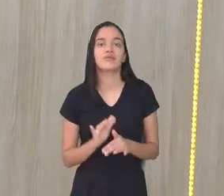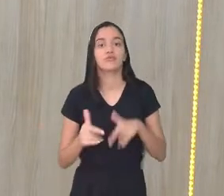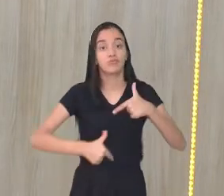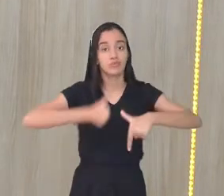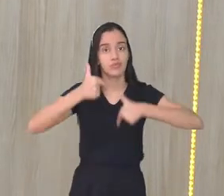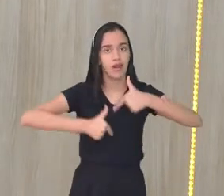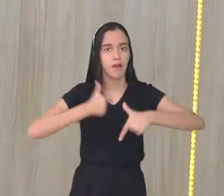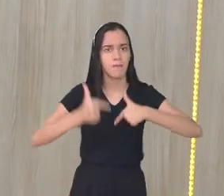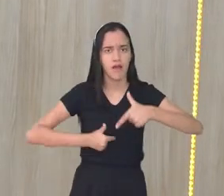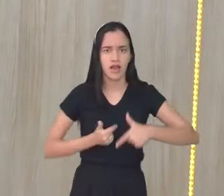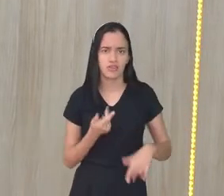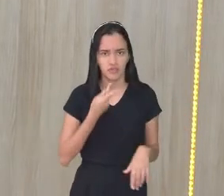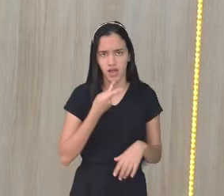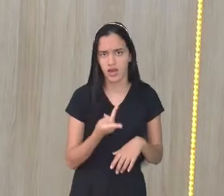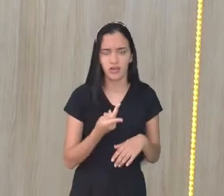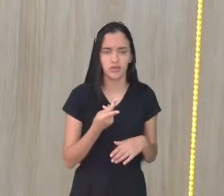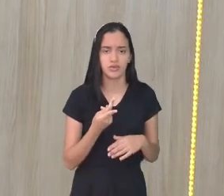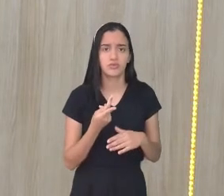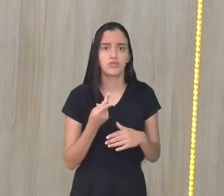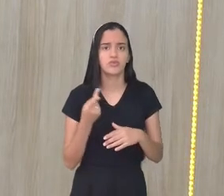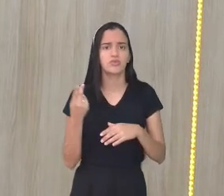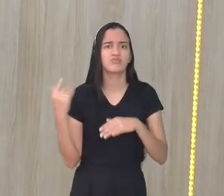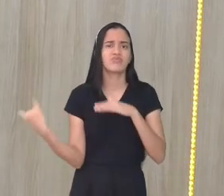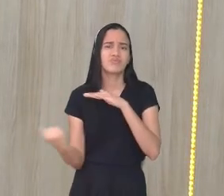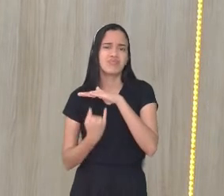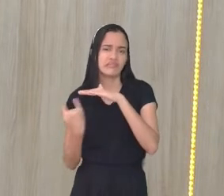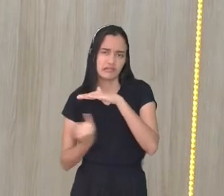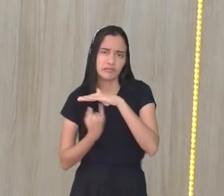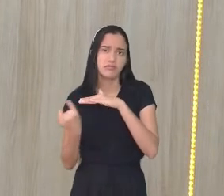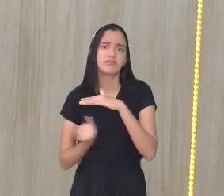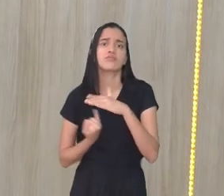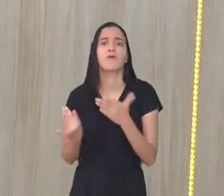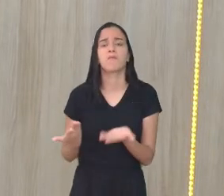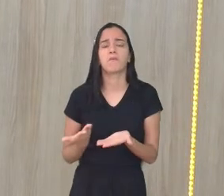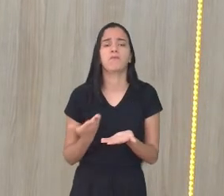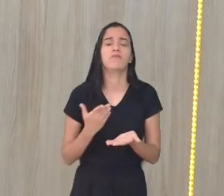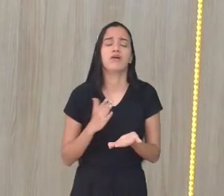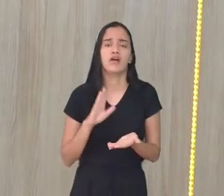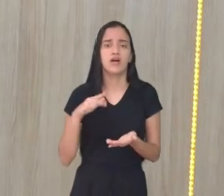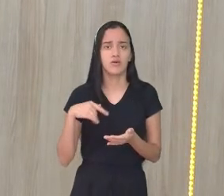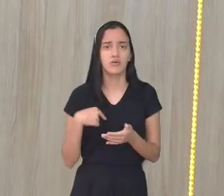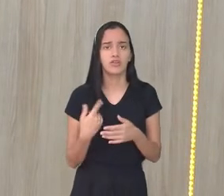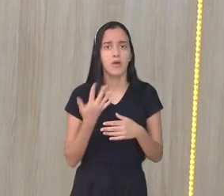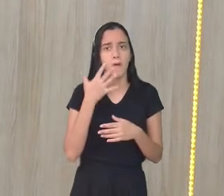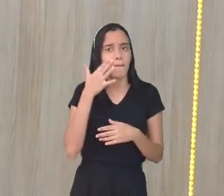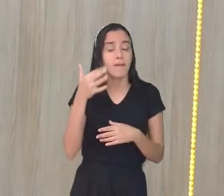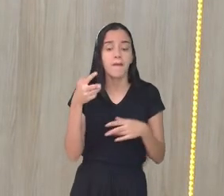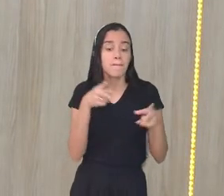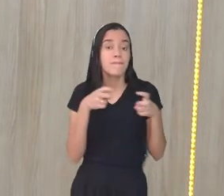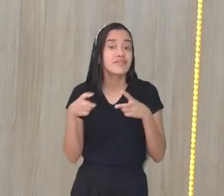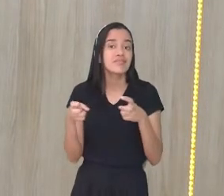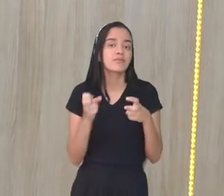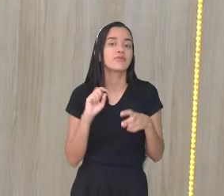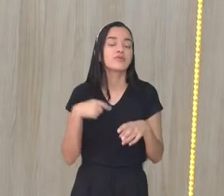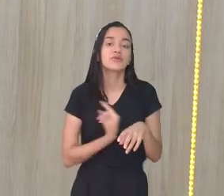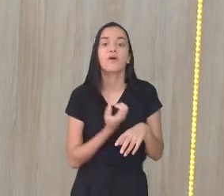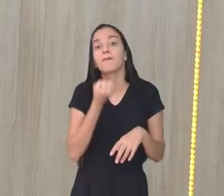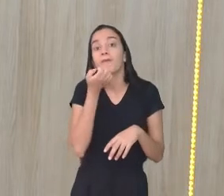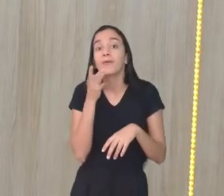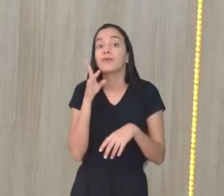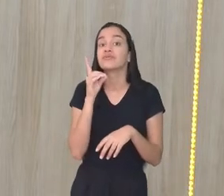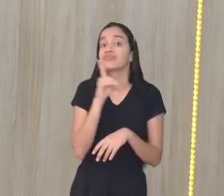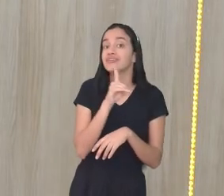falamos de qualquer jeito. Já não prestamos atenção, não é? Naquilo que estamos falando, não é? O bom dia, boa